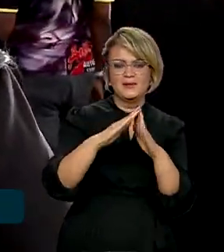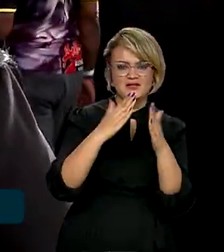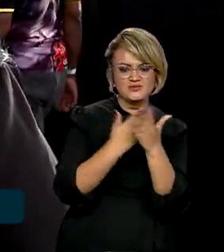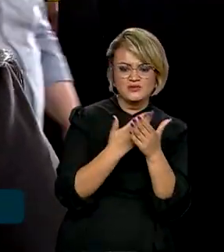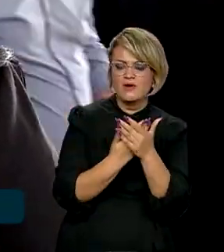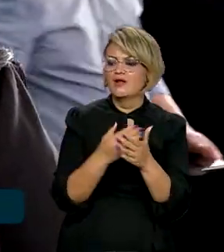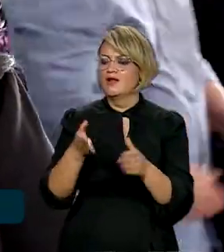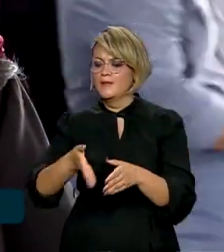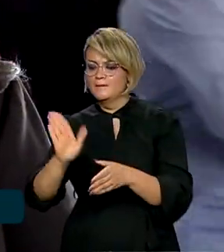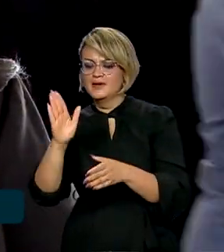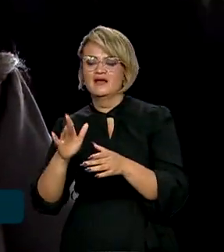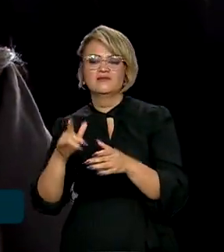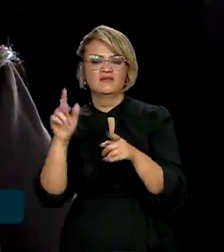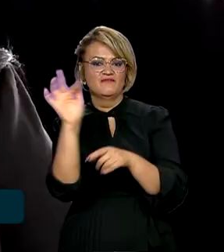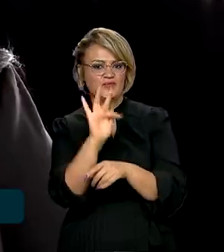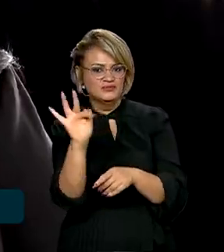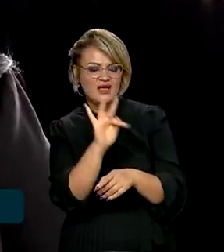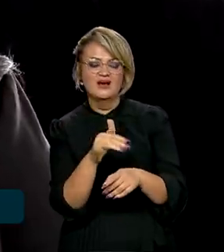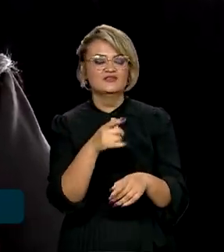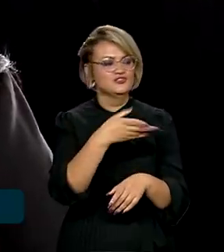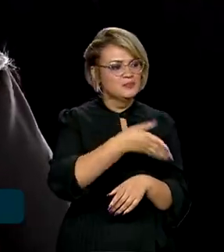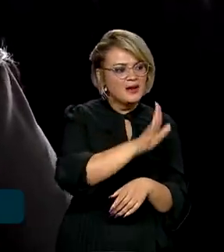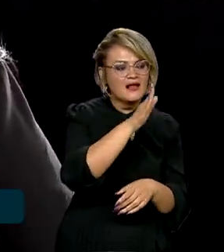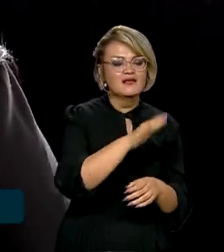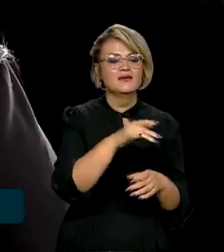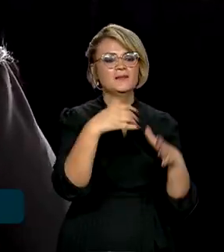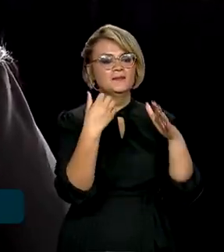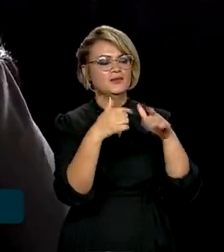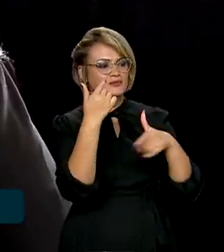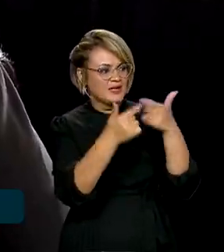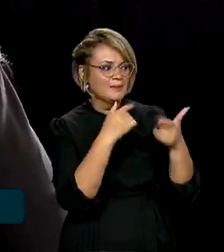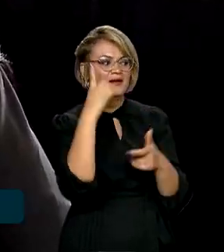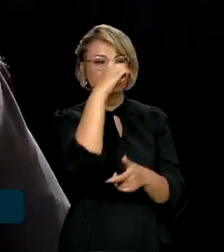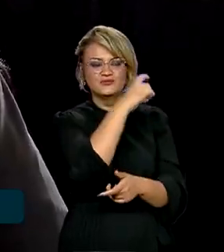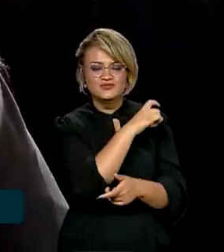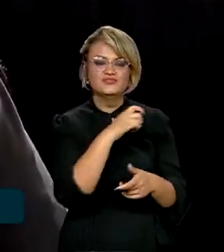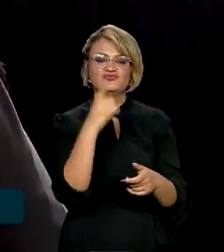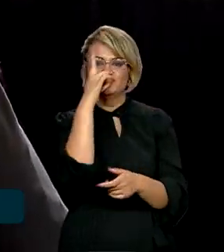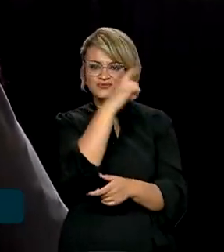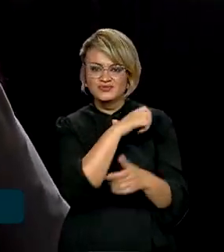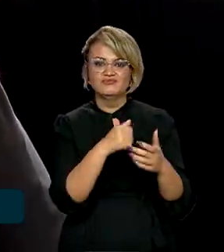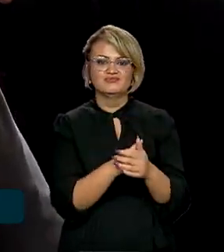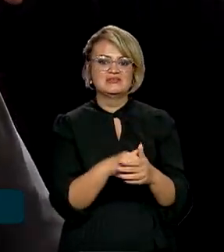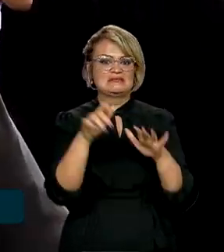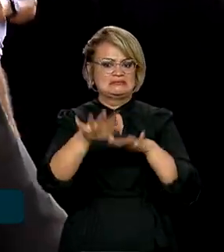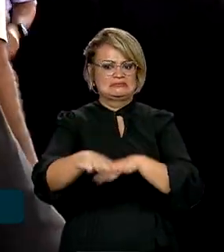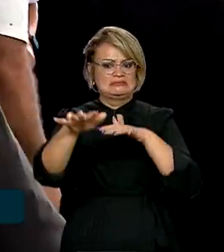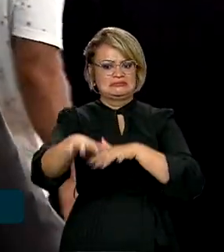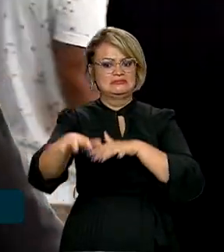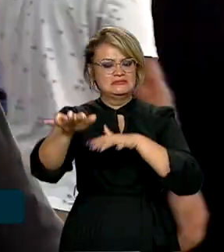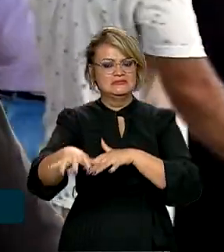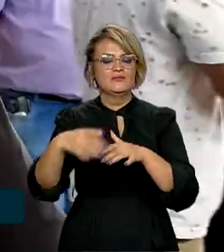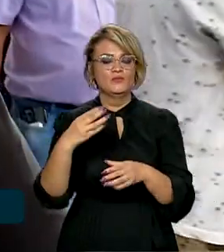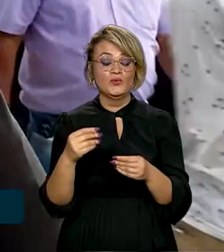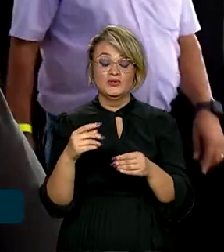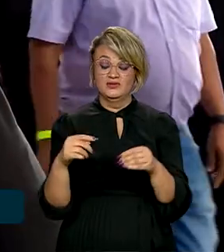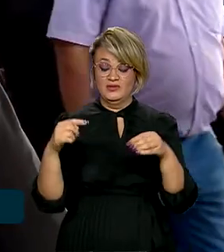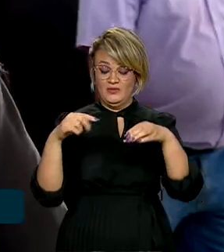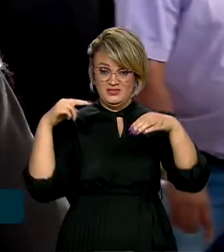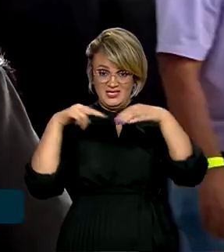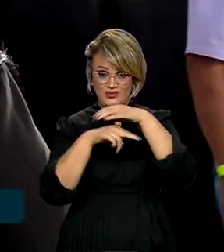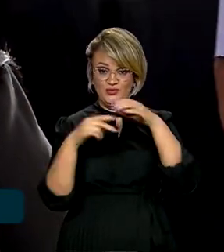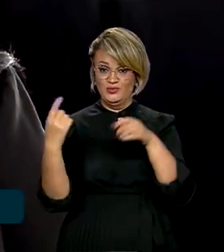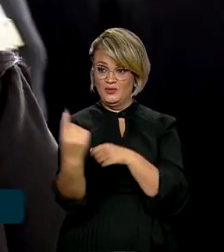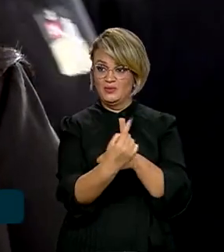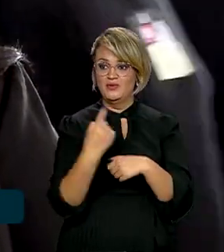difícil o transporte para a faculdade, para emprego. É muito conturbado o trânsito. Então, esse anel viário, ele